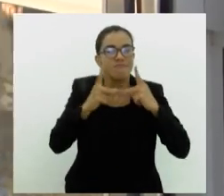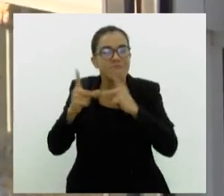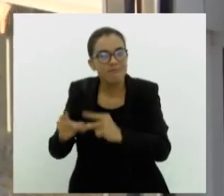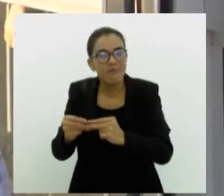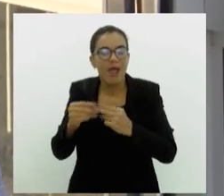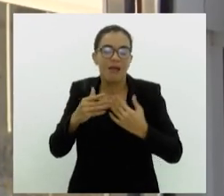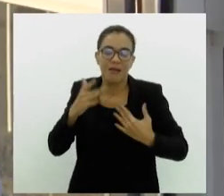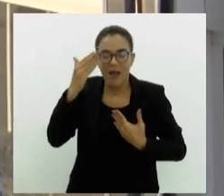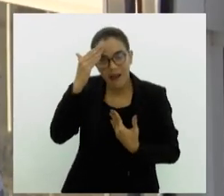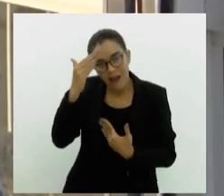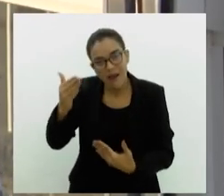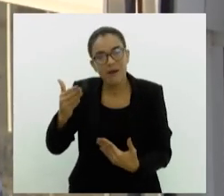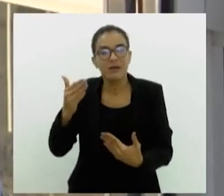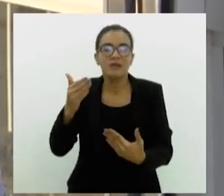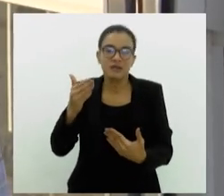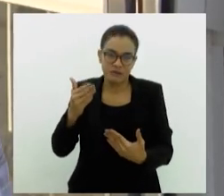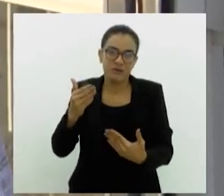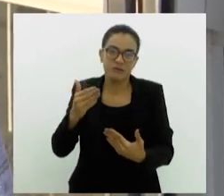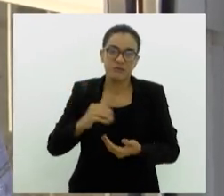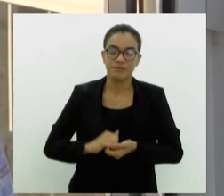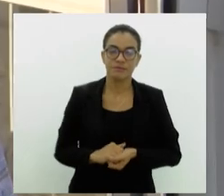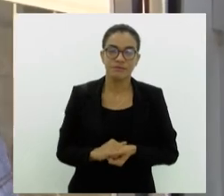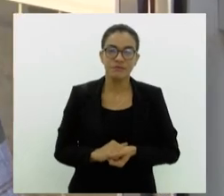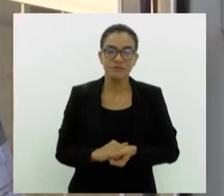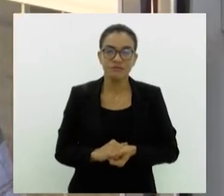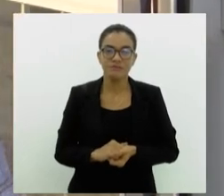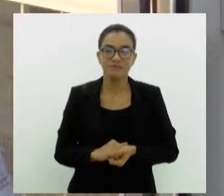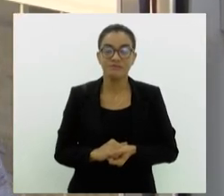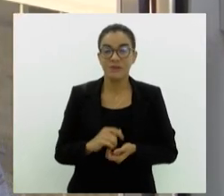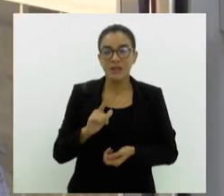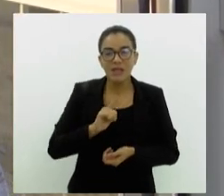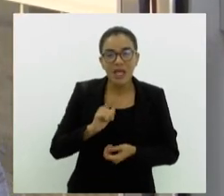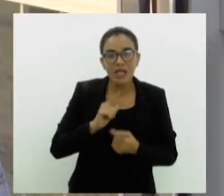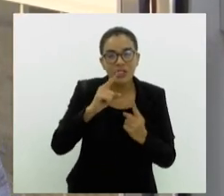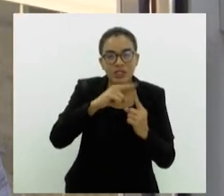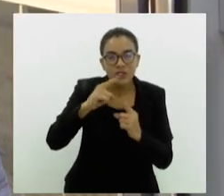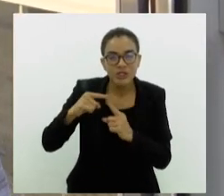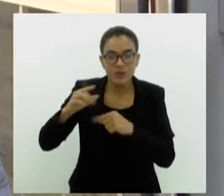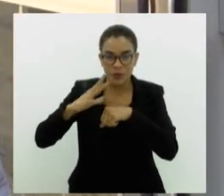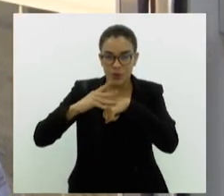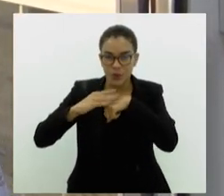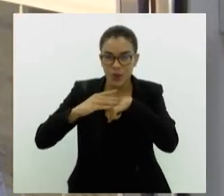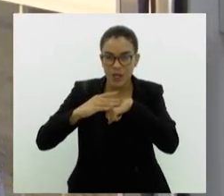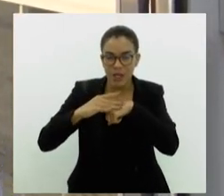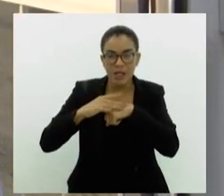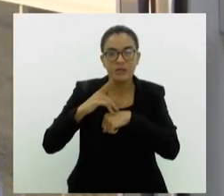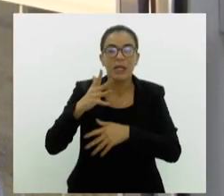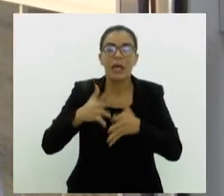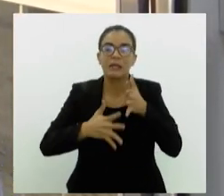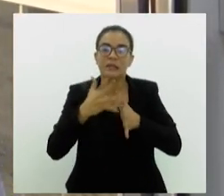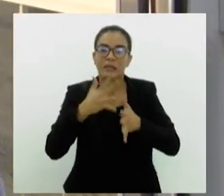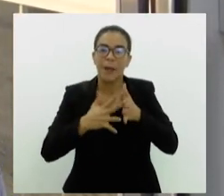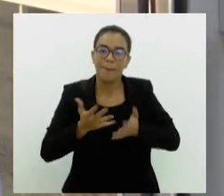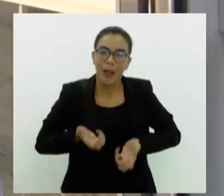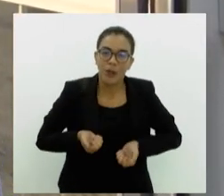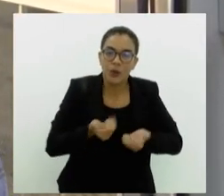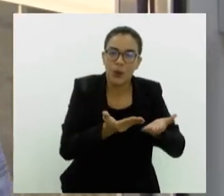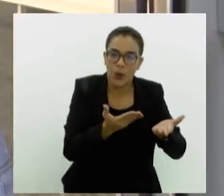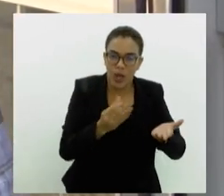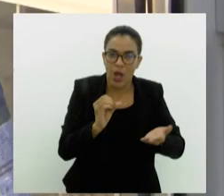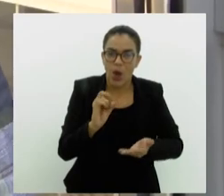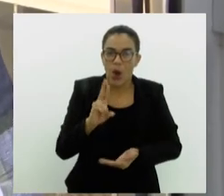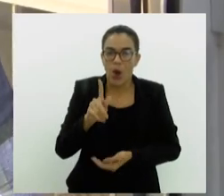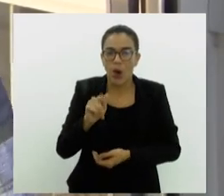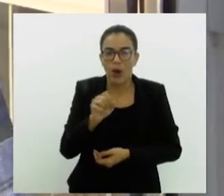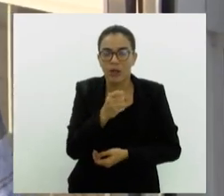gratidão das pessoas por ter sido ajudado. Alexandre, existe algum tipo de doença também que impede a doação de órgãos? De uma